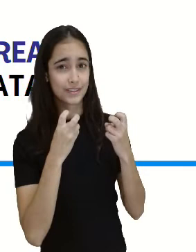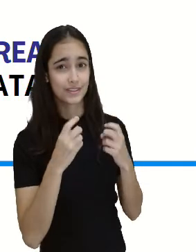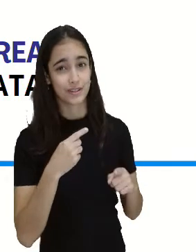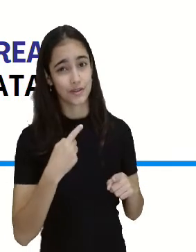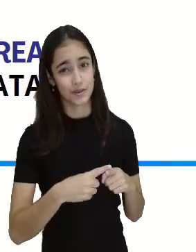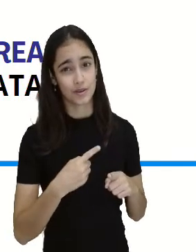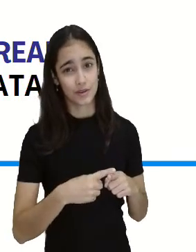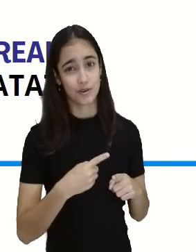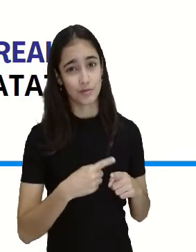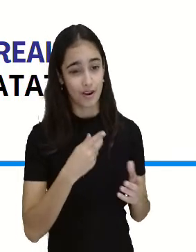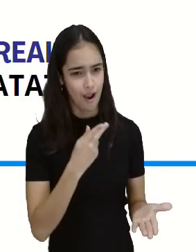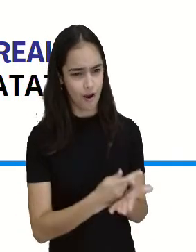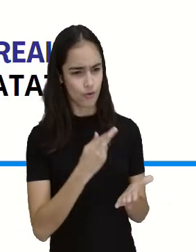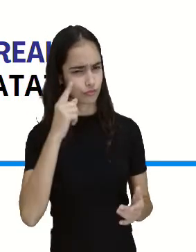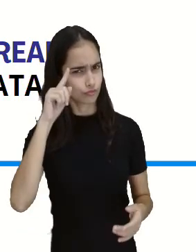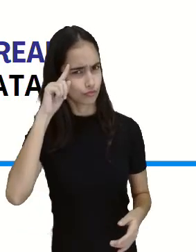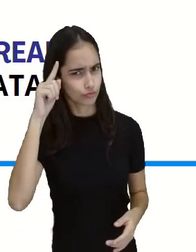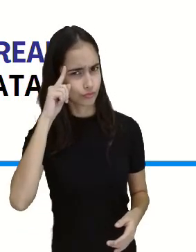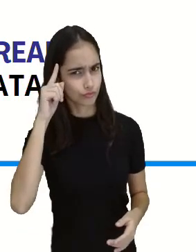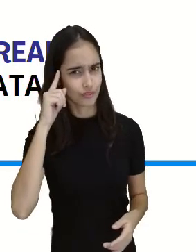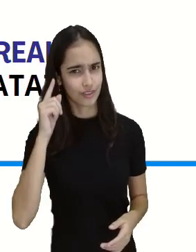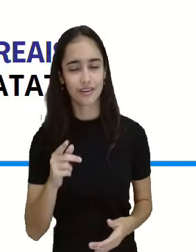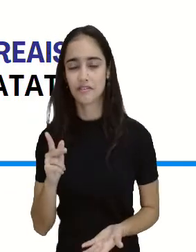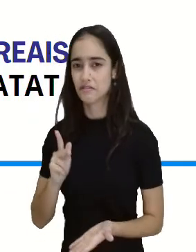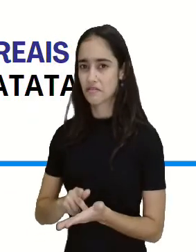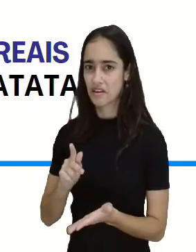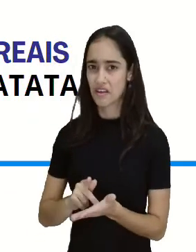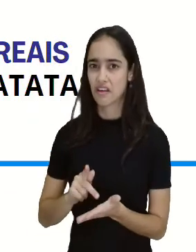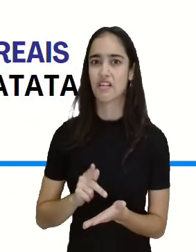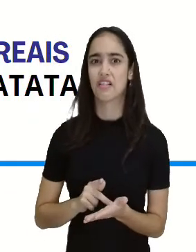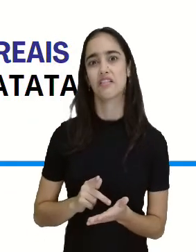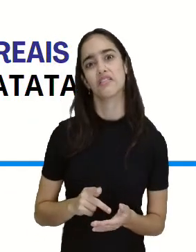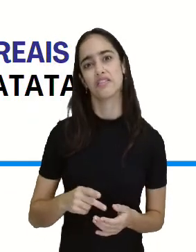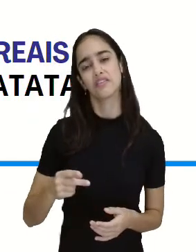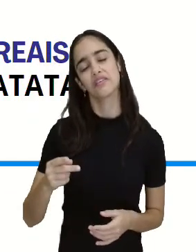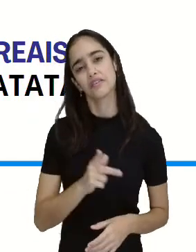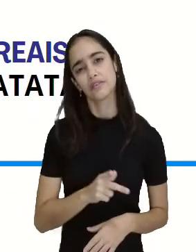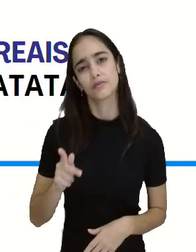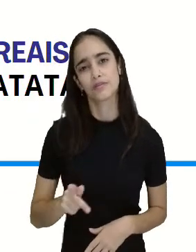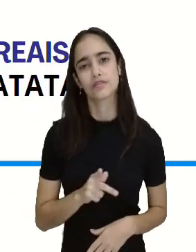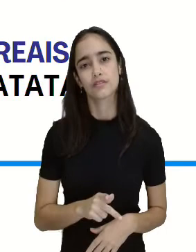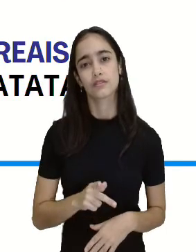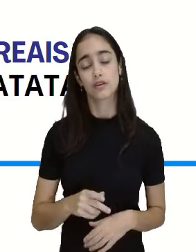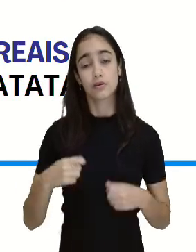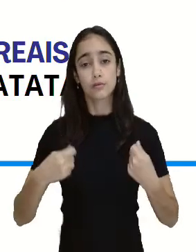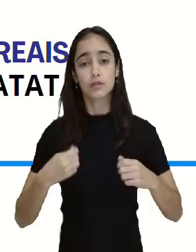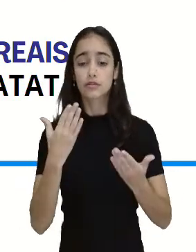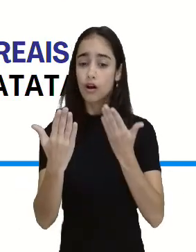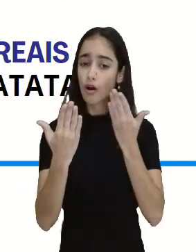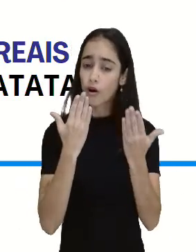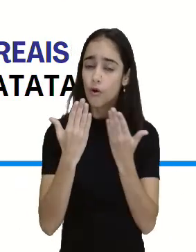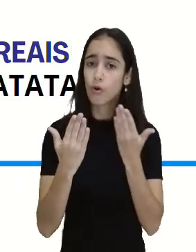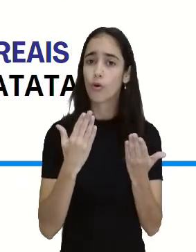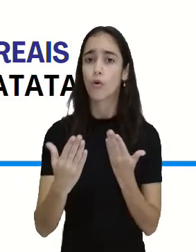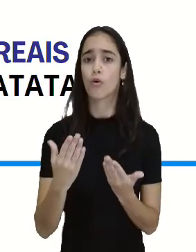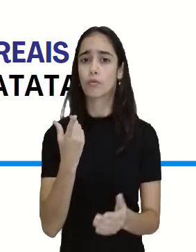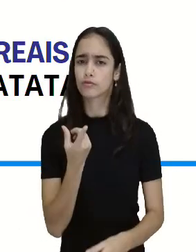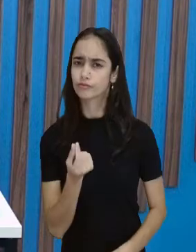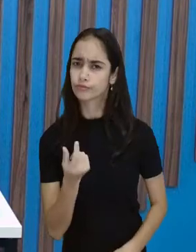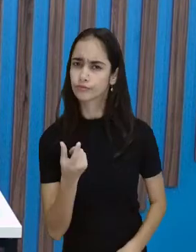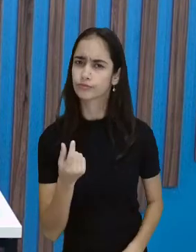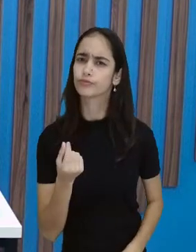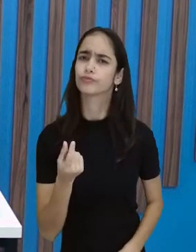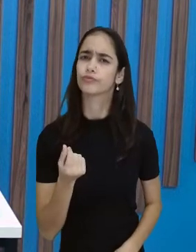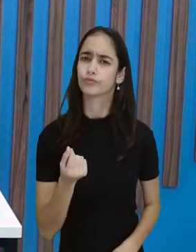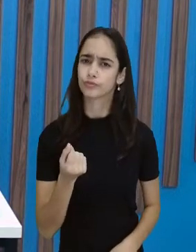Cátia. No dia a dia de vocês, vocês precisam comparar os preços de um mercado e outro para poder gastar menos dinheiro. Porque se a gente entra no